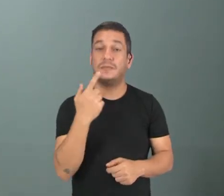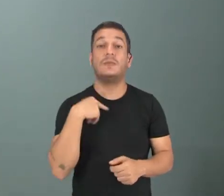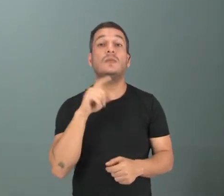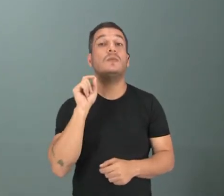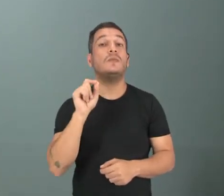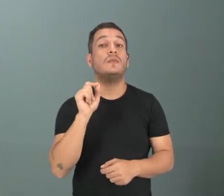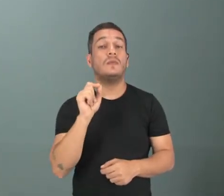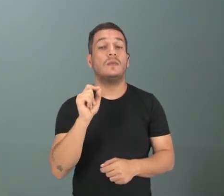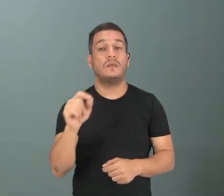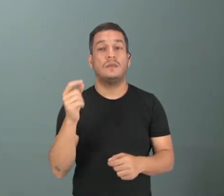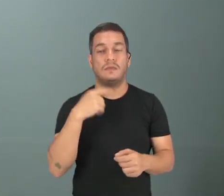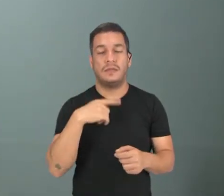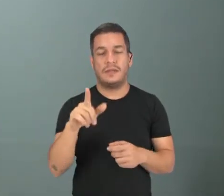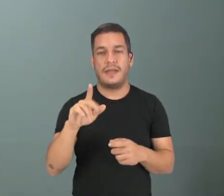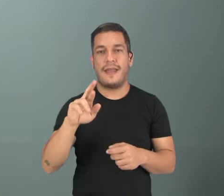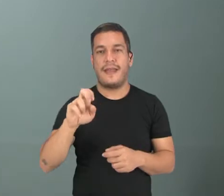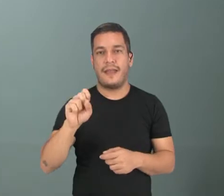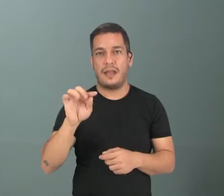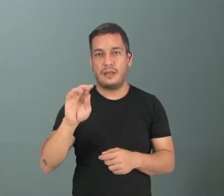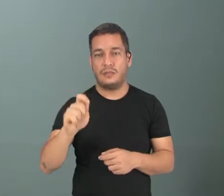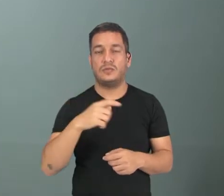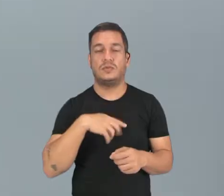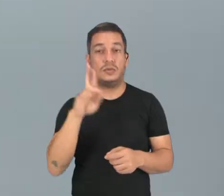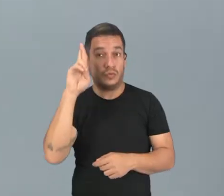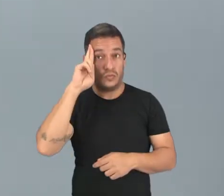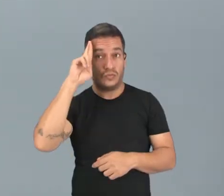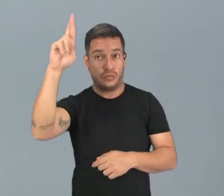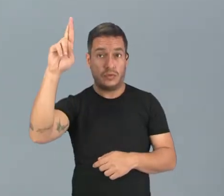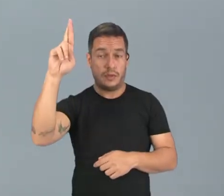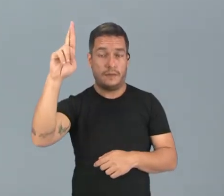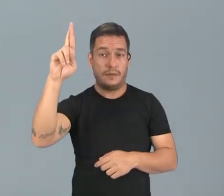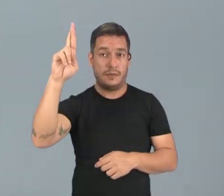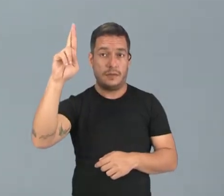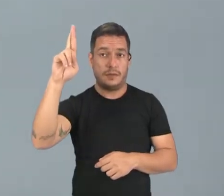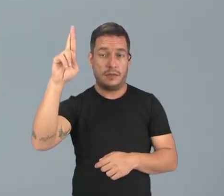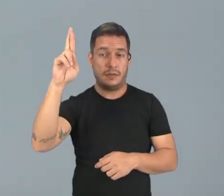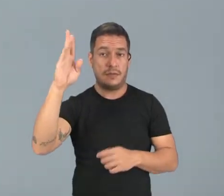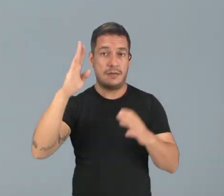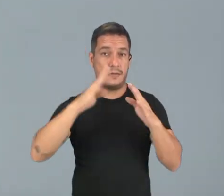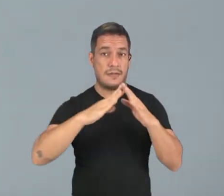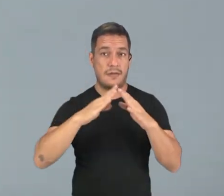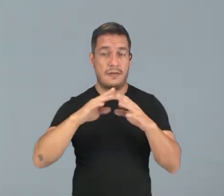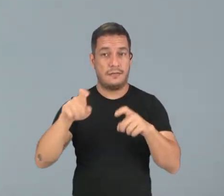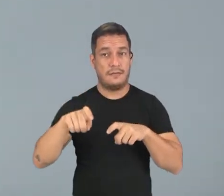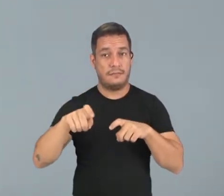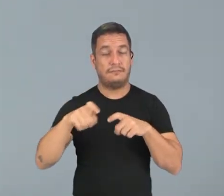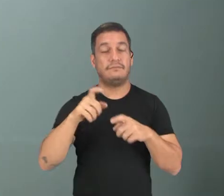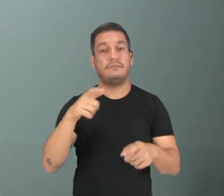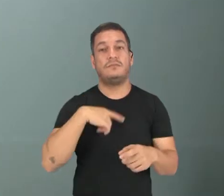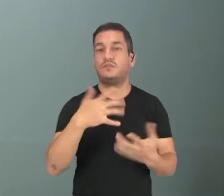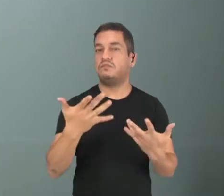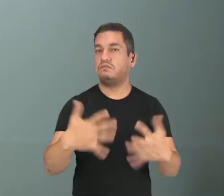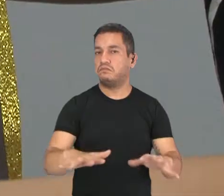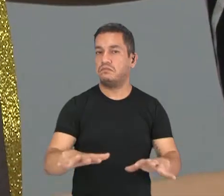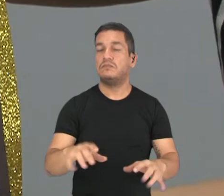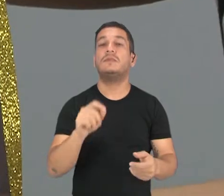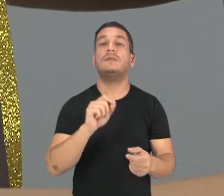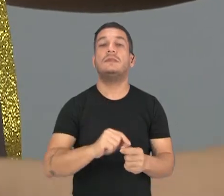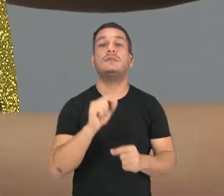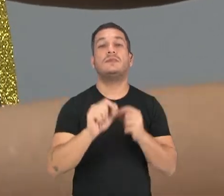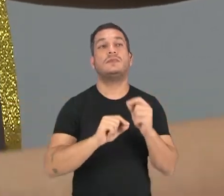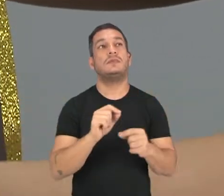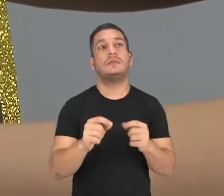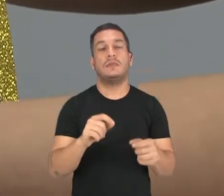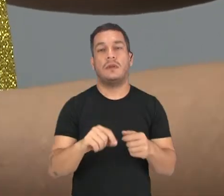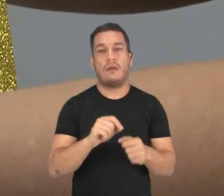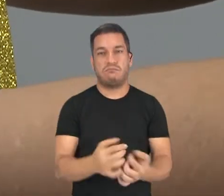alimentavam de restos, que os patrões, que os donos da casa grande não queriam mais. Então, eles faziam esse